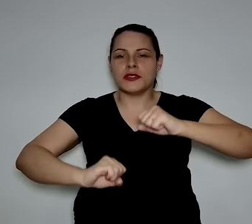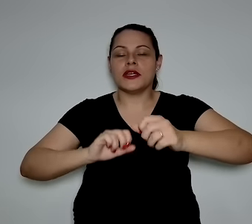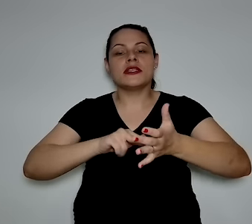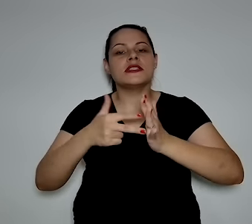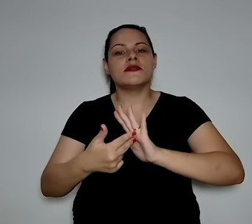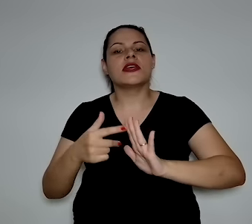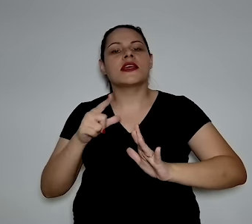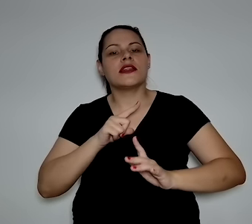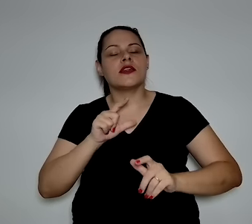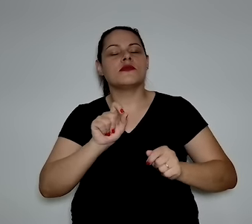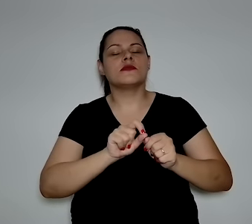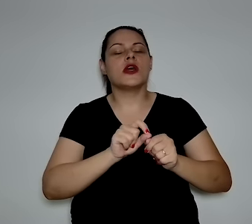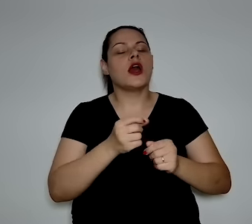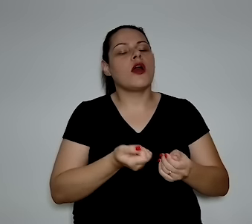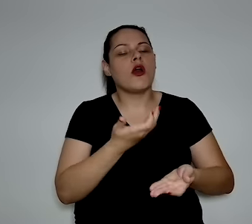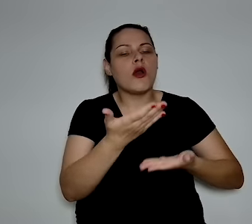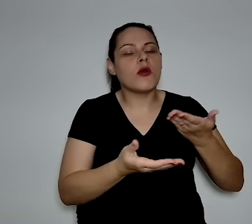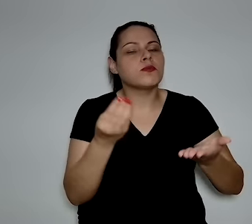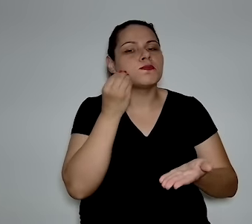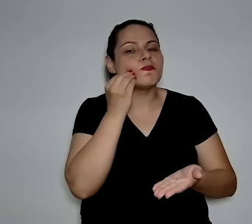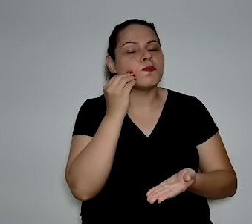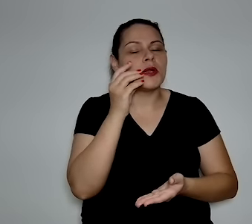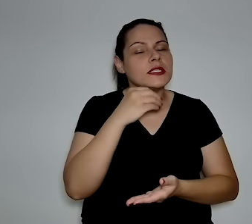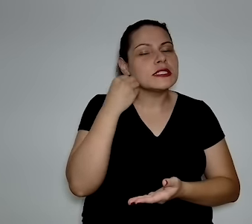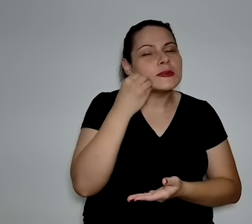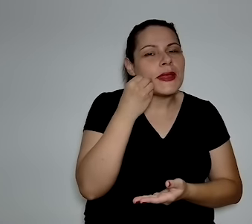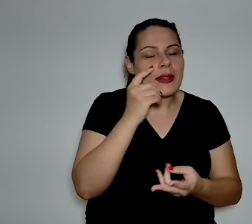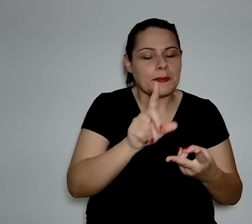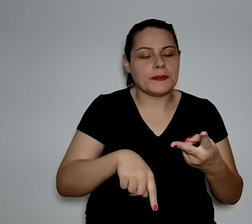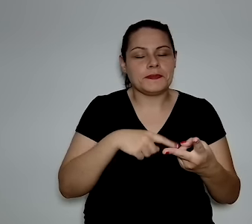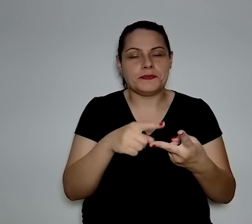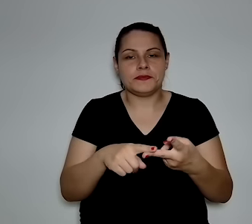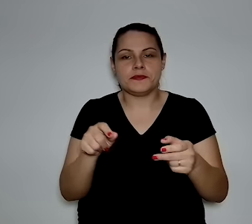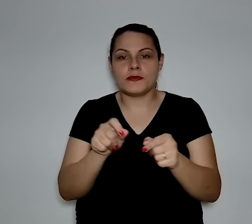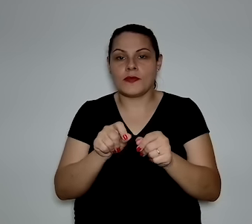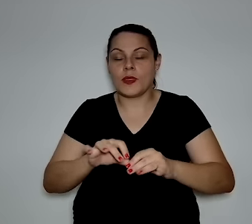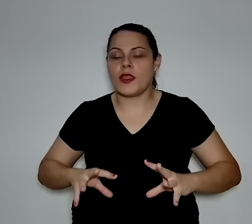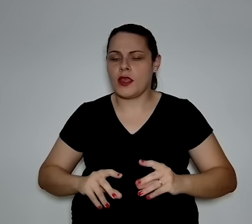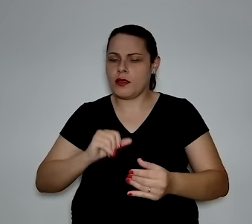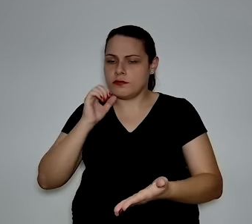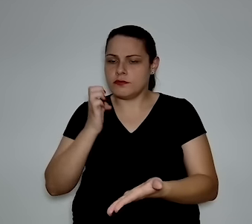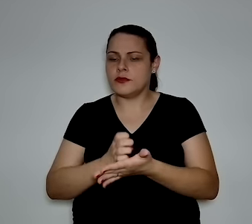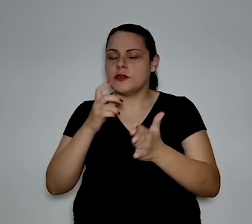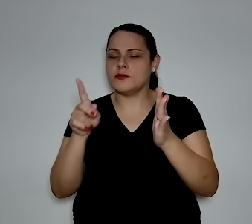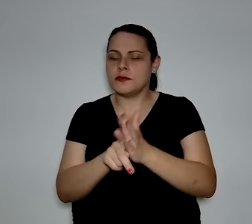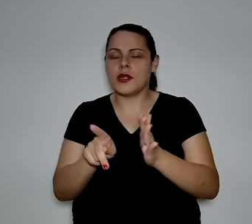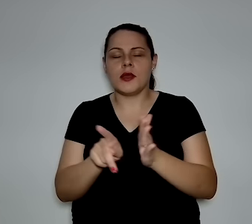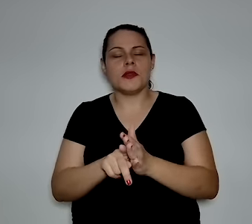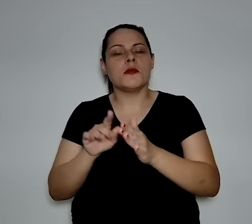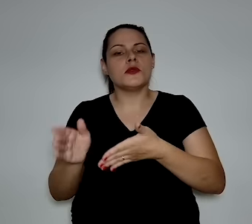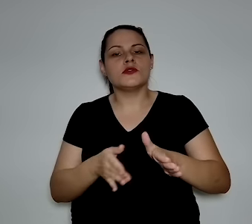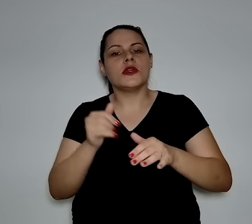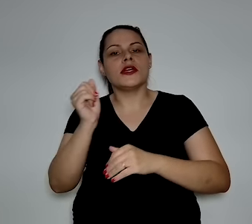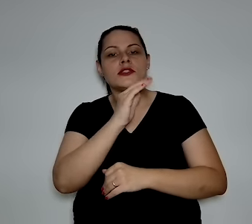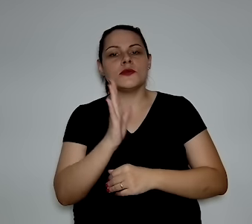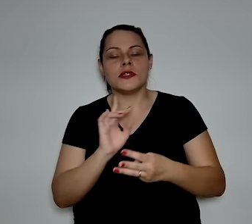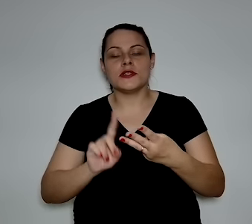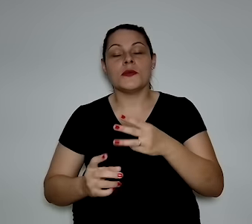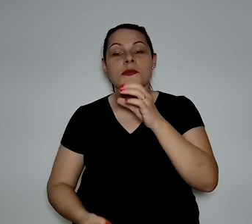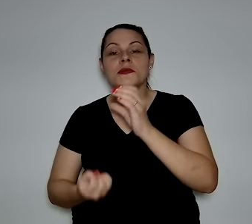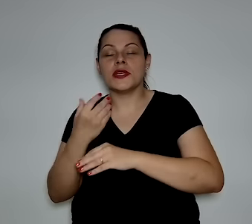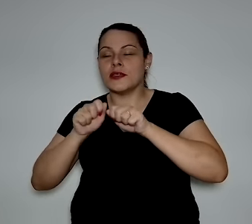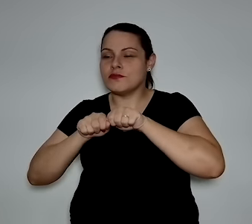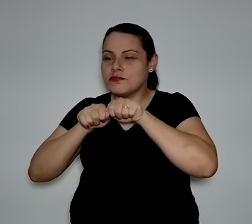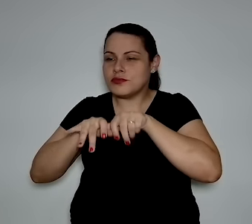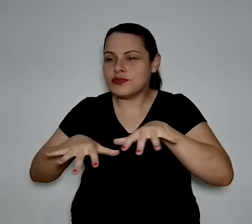cria condições de experimentação, ratifica a competitividade do país e cria-se esses